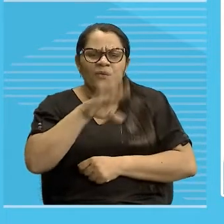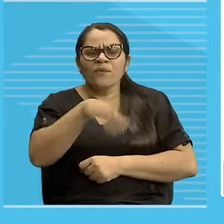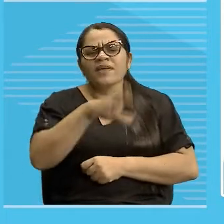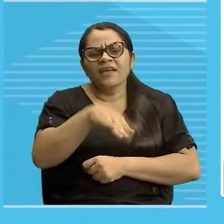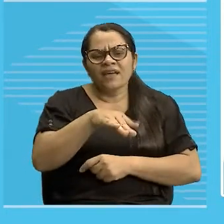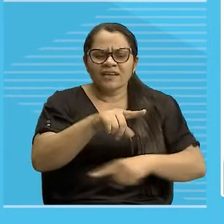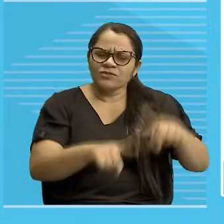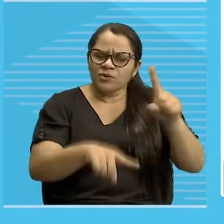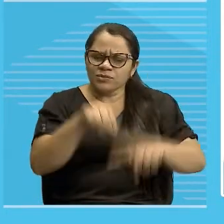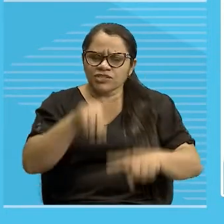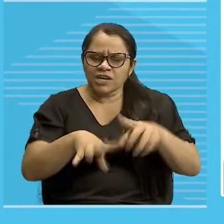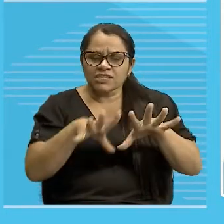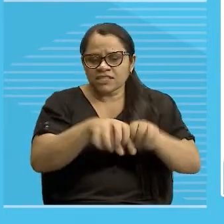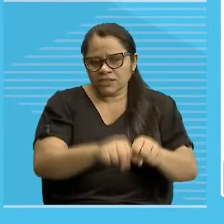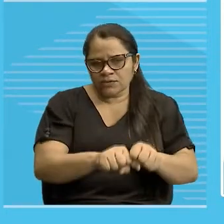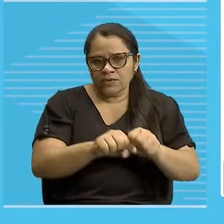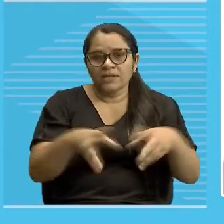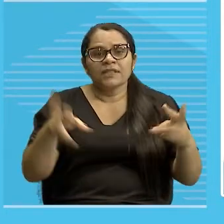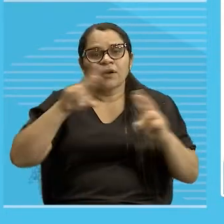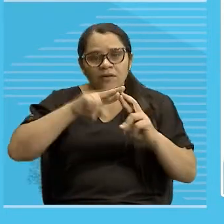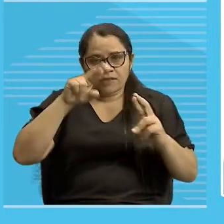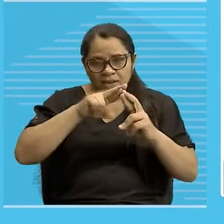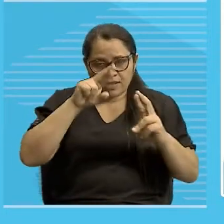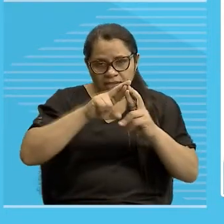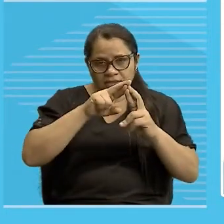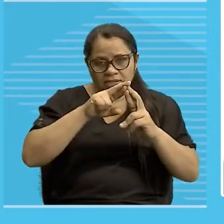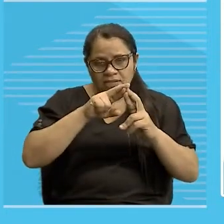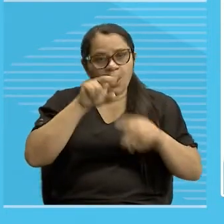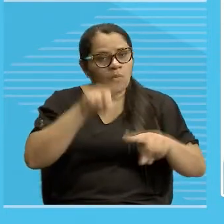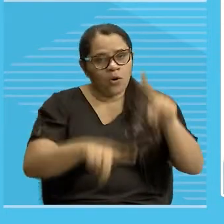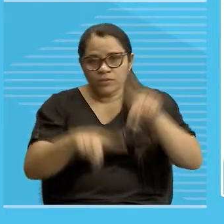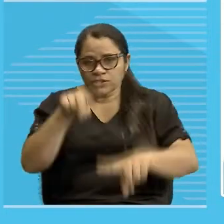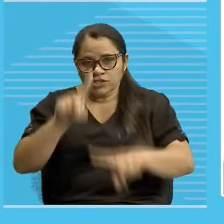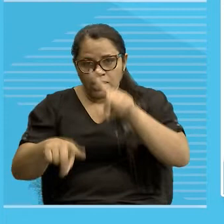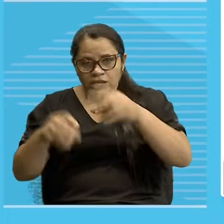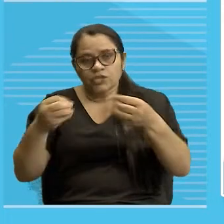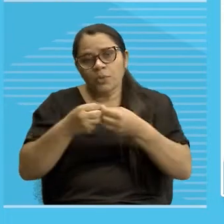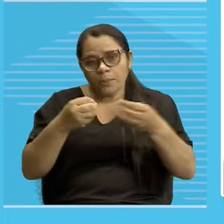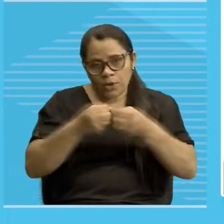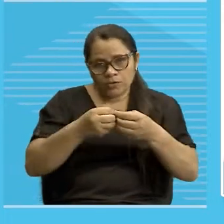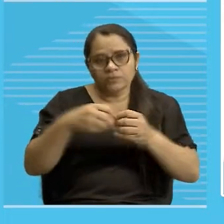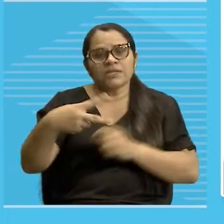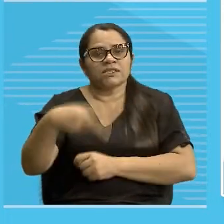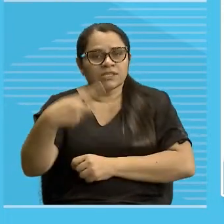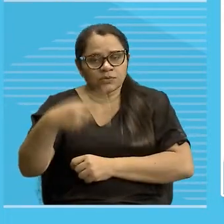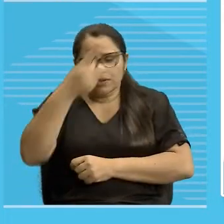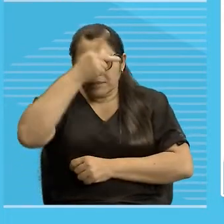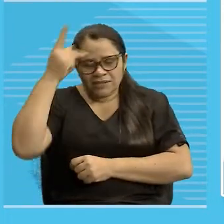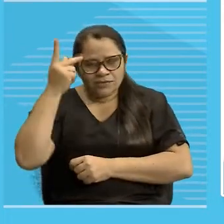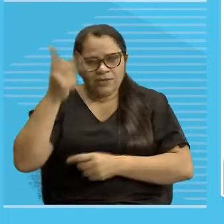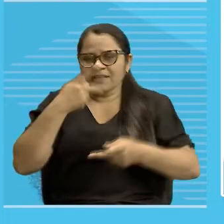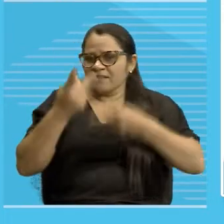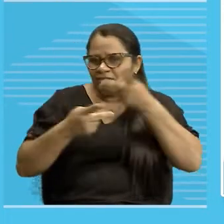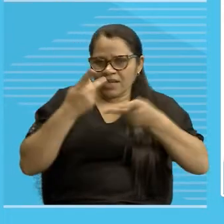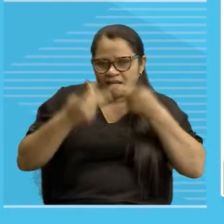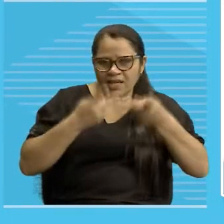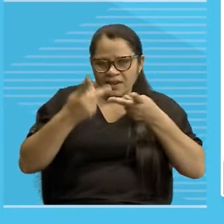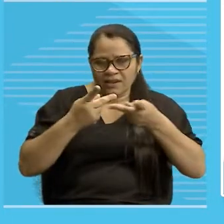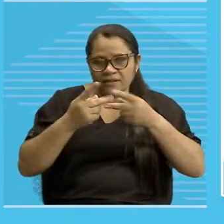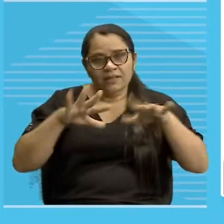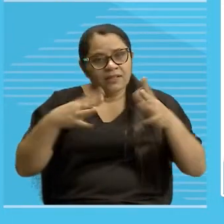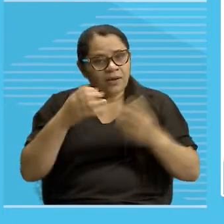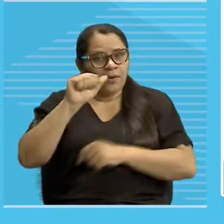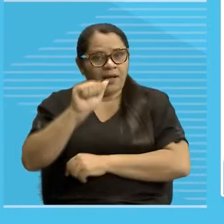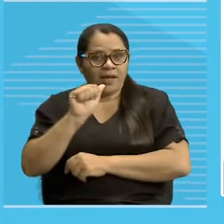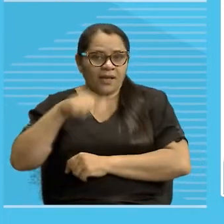Quer dizer, é uma referência a algo neutro, entendeu? E que está mais próximo da segunda pessoa. E aquilo eu já dei o exemplo ainda agora,